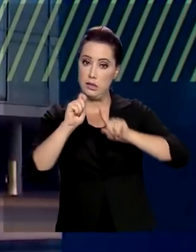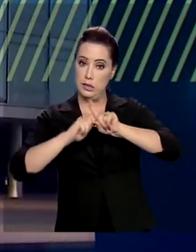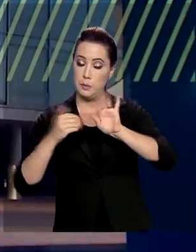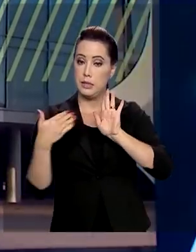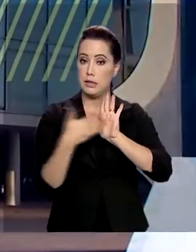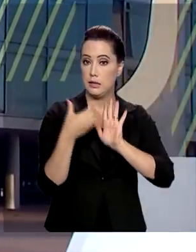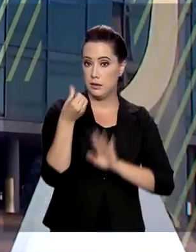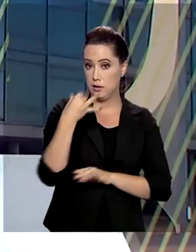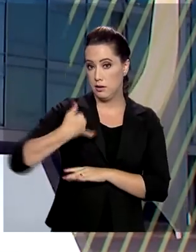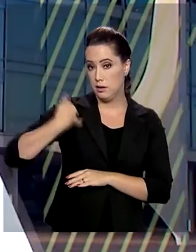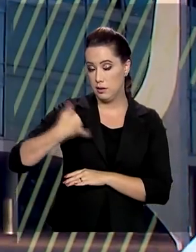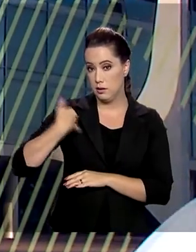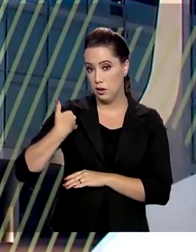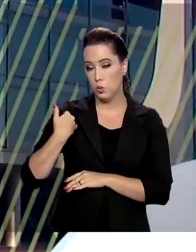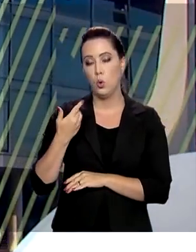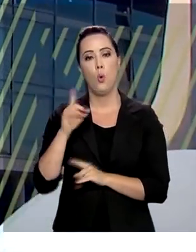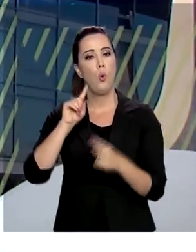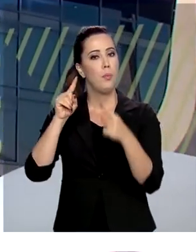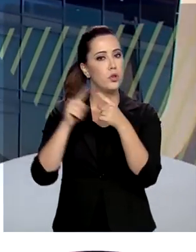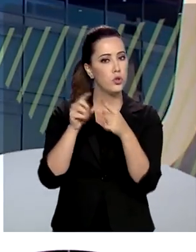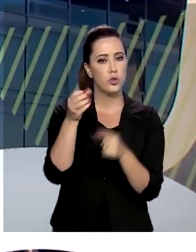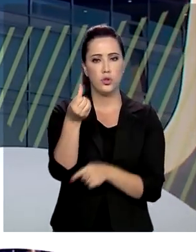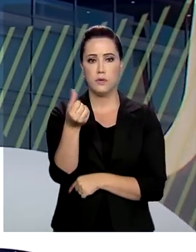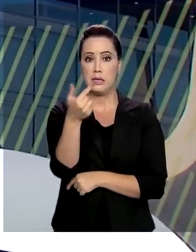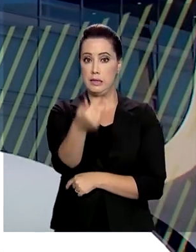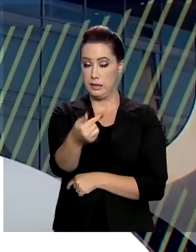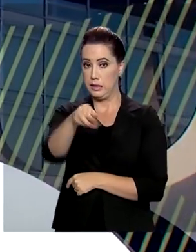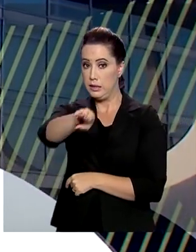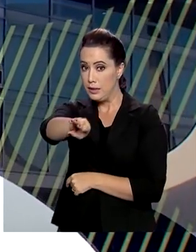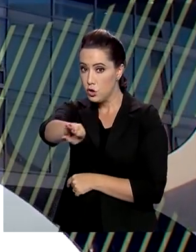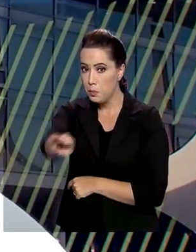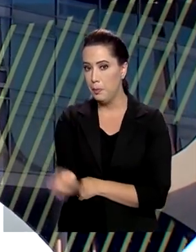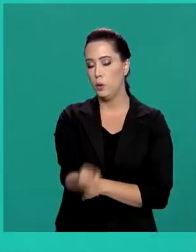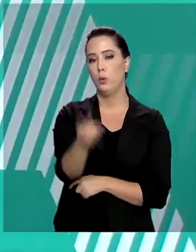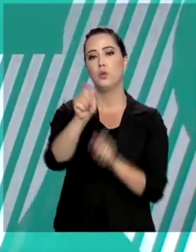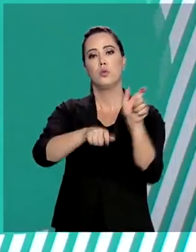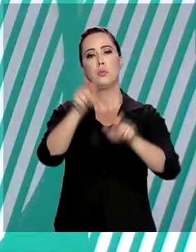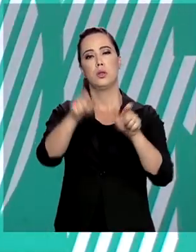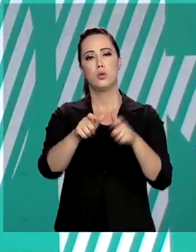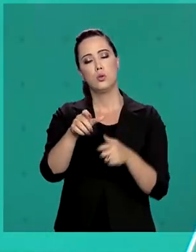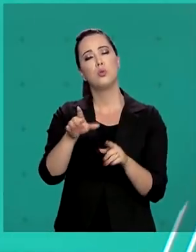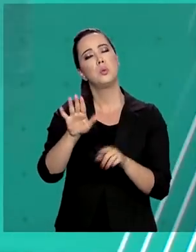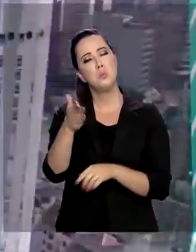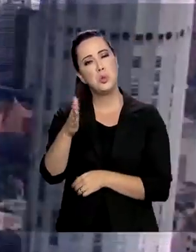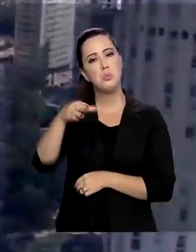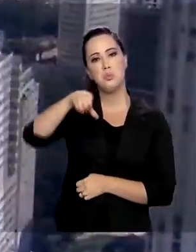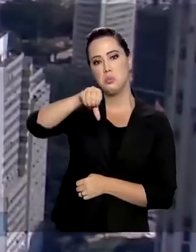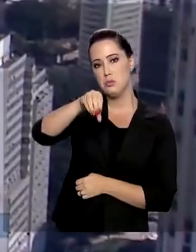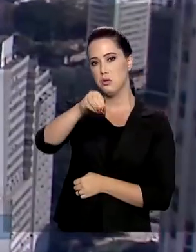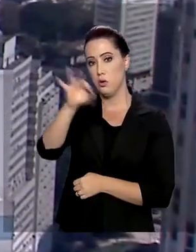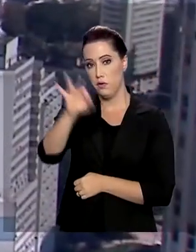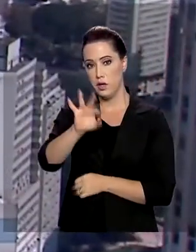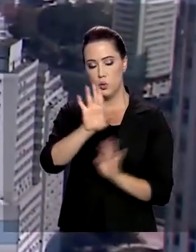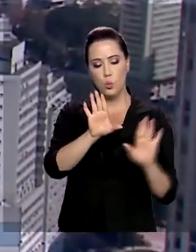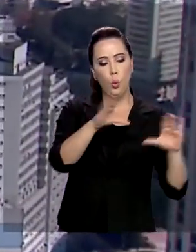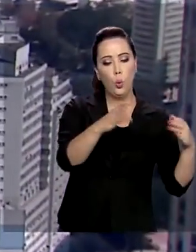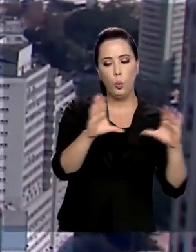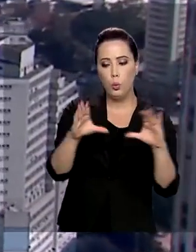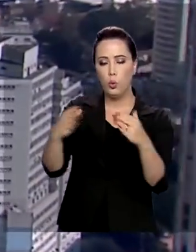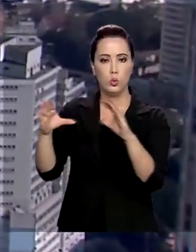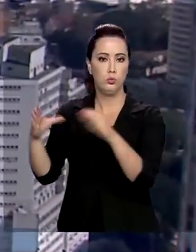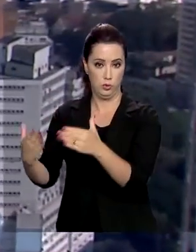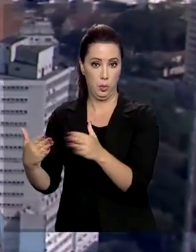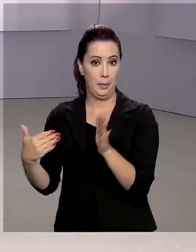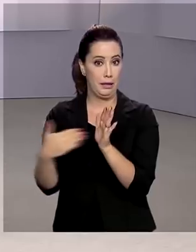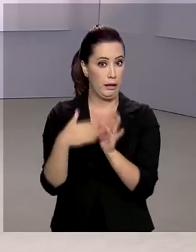67 milhões de pessoas. A meta é vacinar pelo menos 90% de cada um dos grupos prioritários até o dia 22